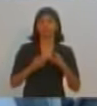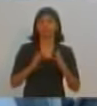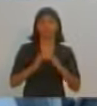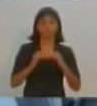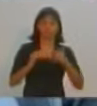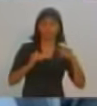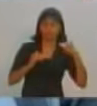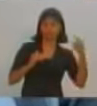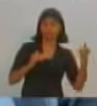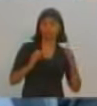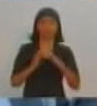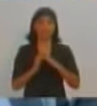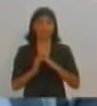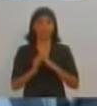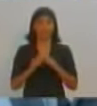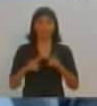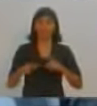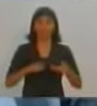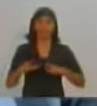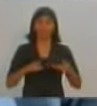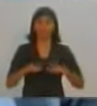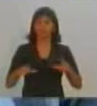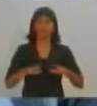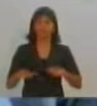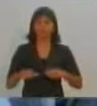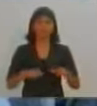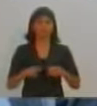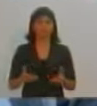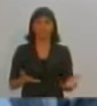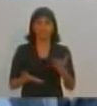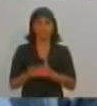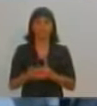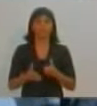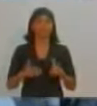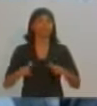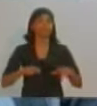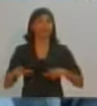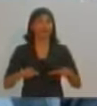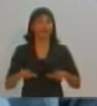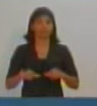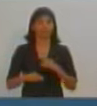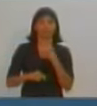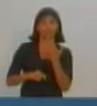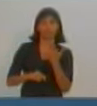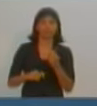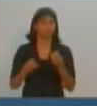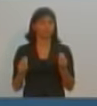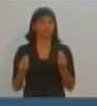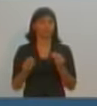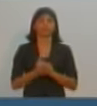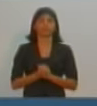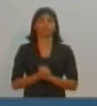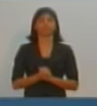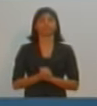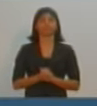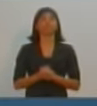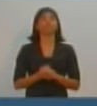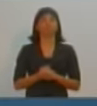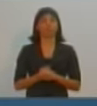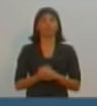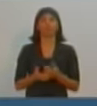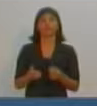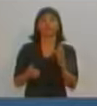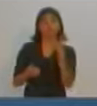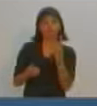desempregadas aqui e têm dificuldade de arrumar emprego. Qual seria a proposta de melhorias nesta condição? Bom, candidato, você tem,